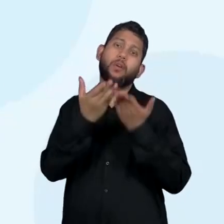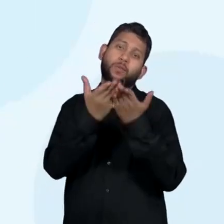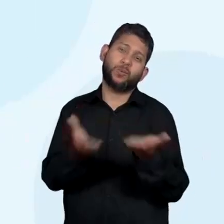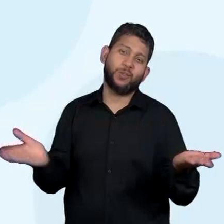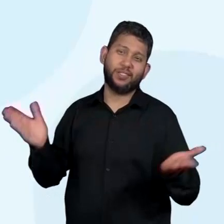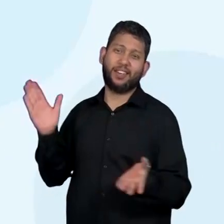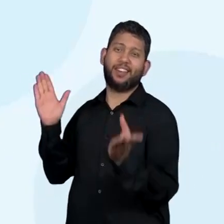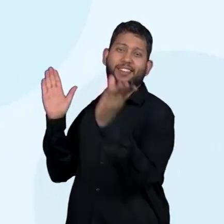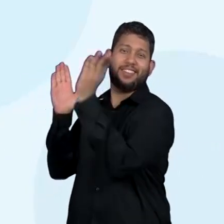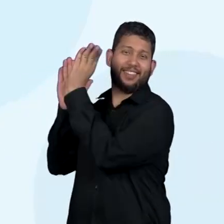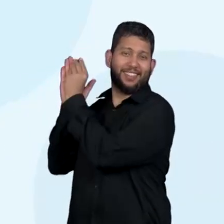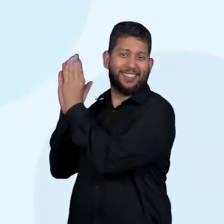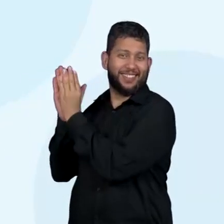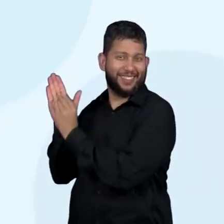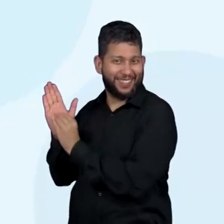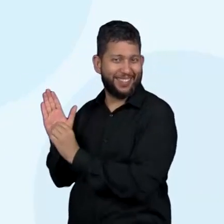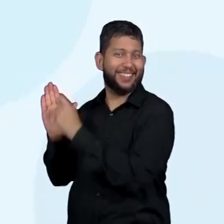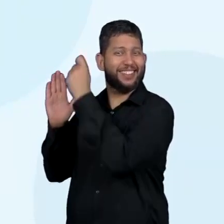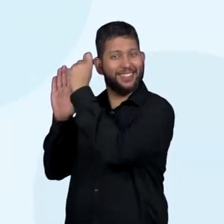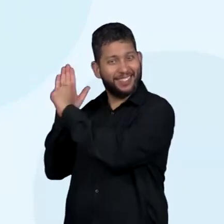fato.